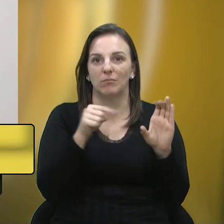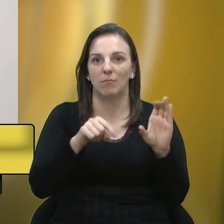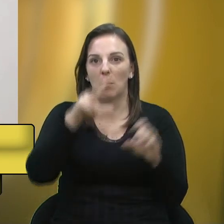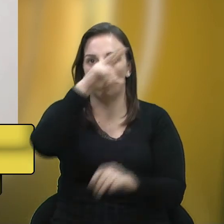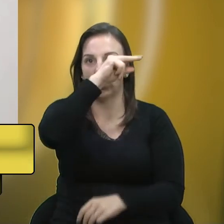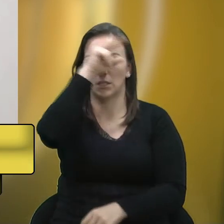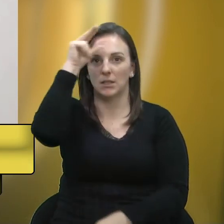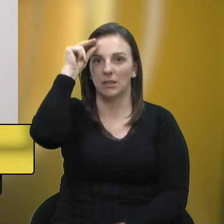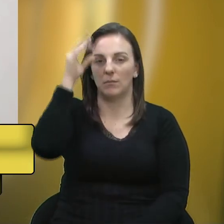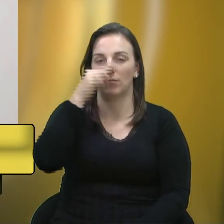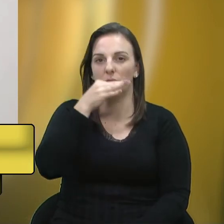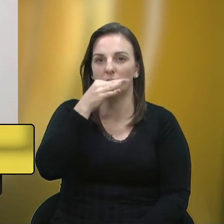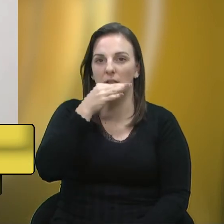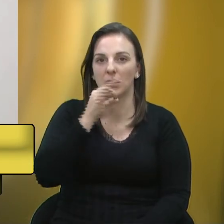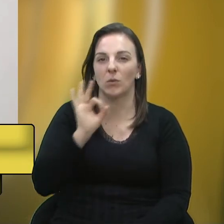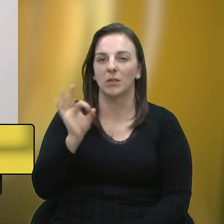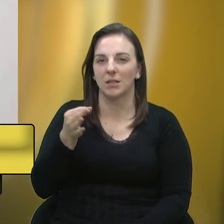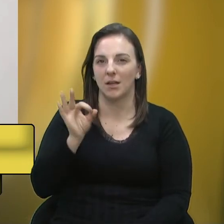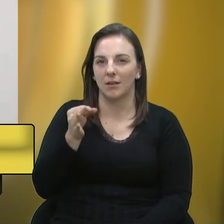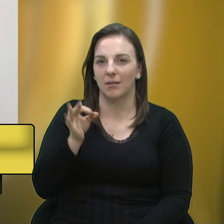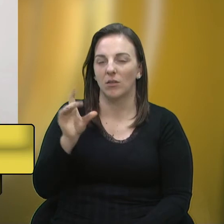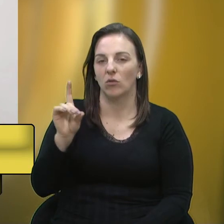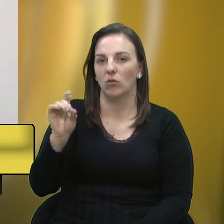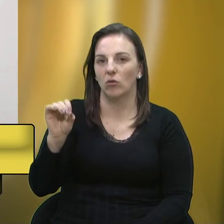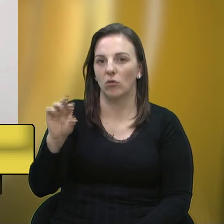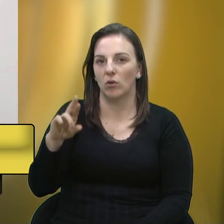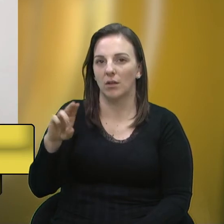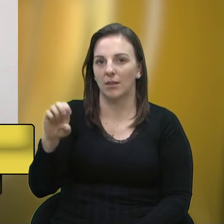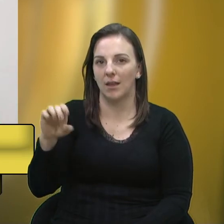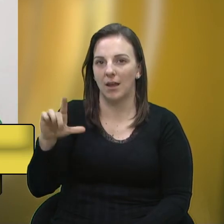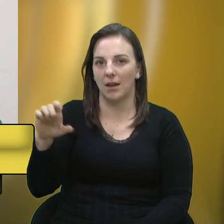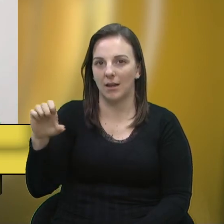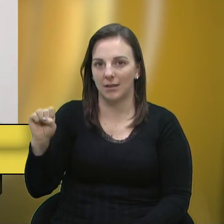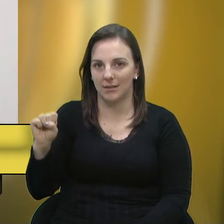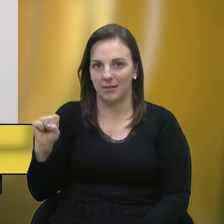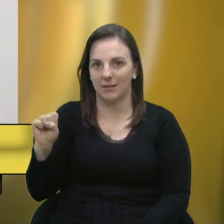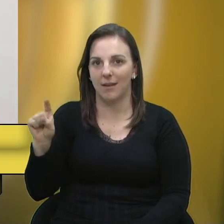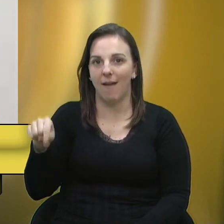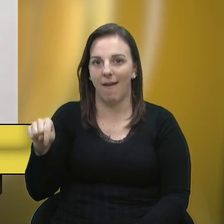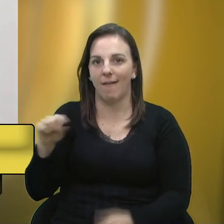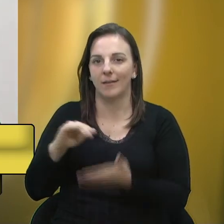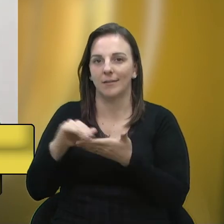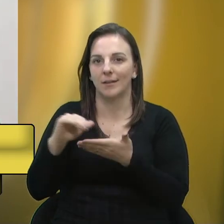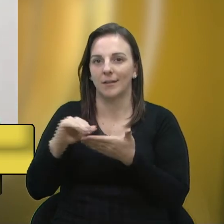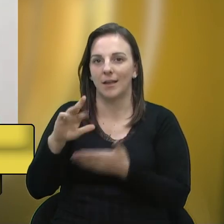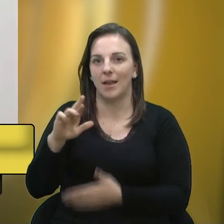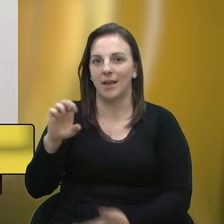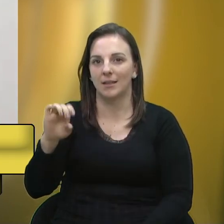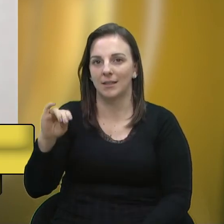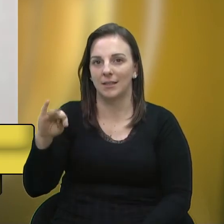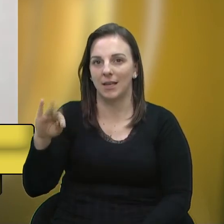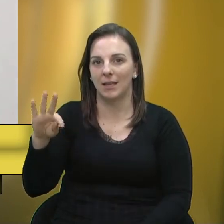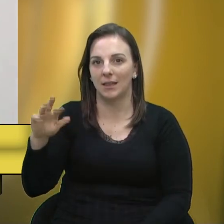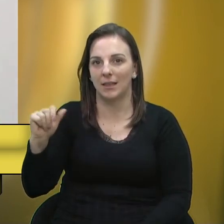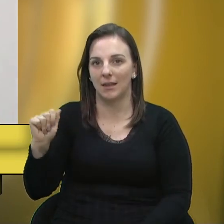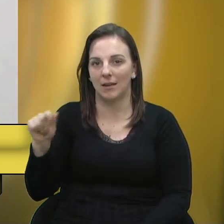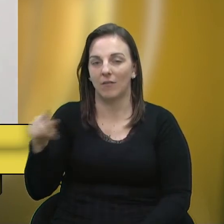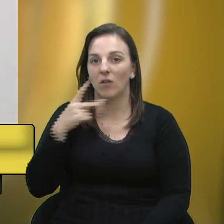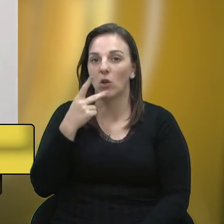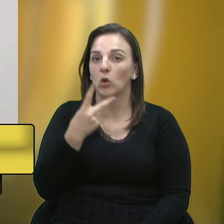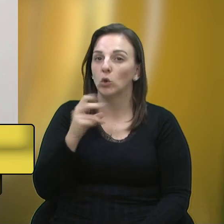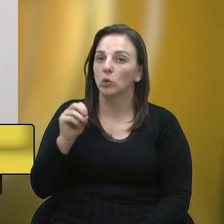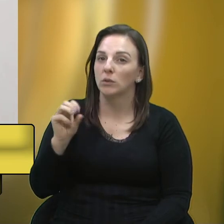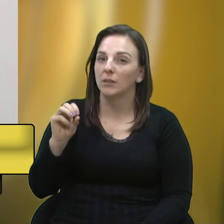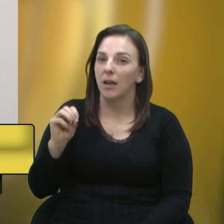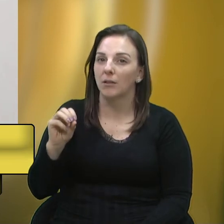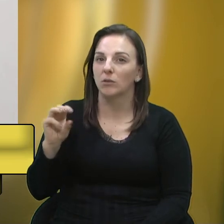com esse Refis Caxias, pelo que o Dorneres apontou, nosso secretário da Receita, aproximadamente 200, 200 e poucos milhões nós poderemos